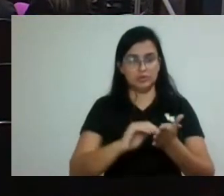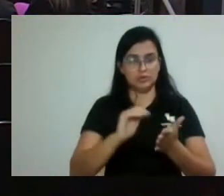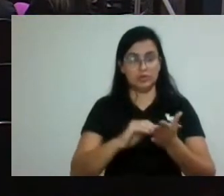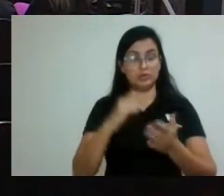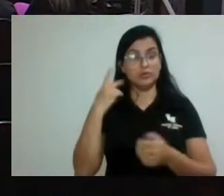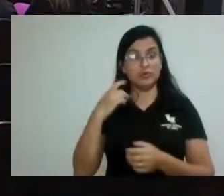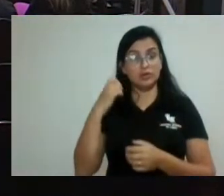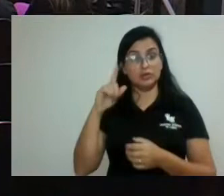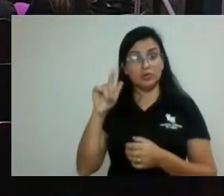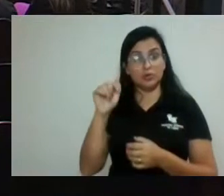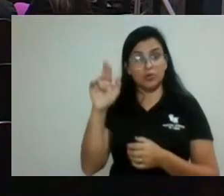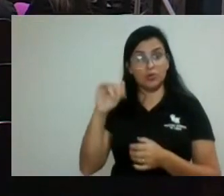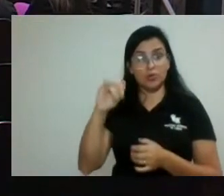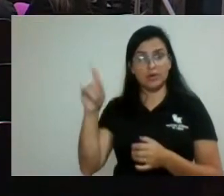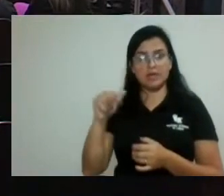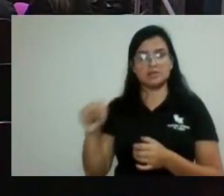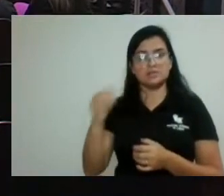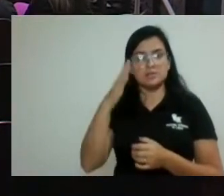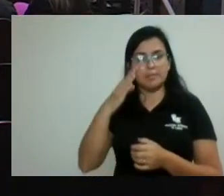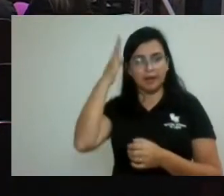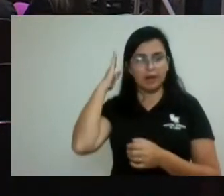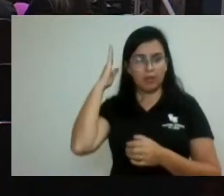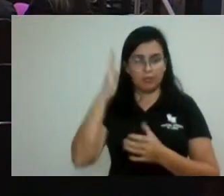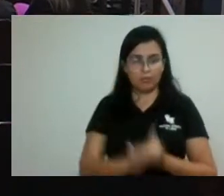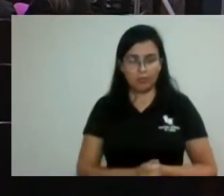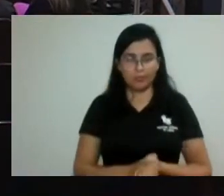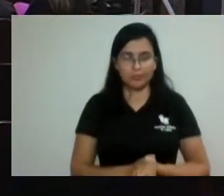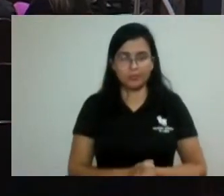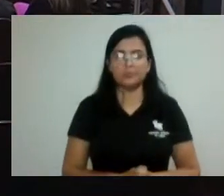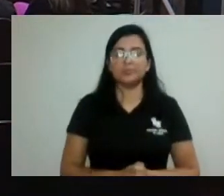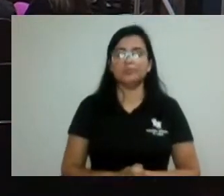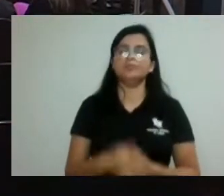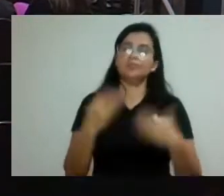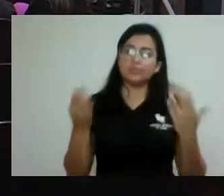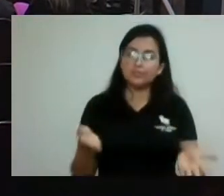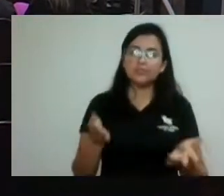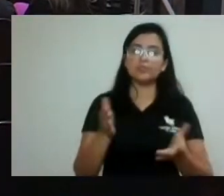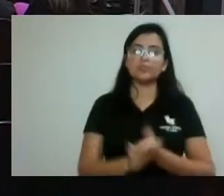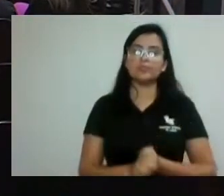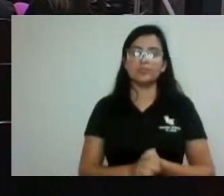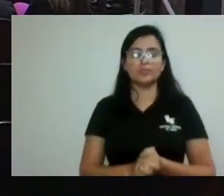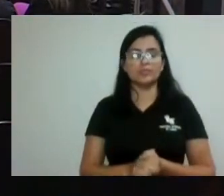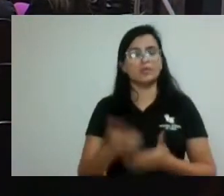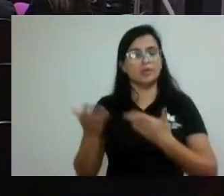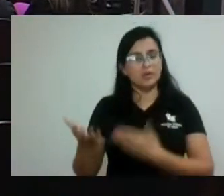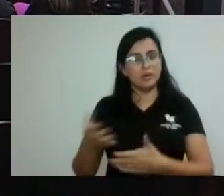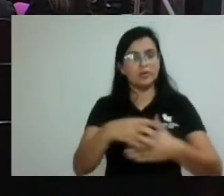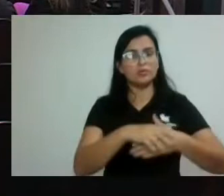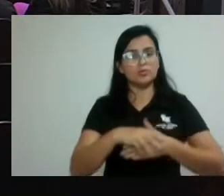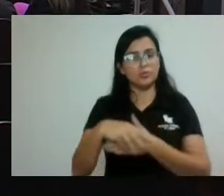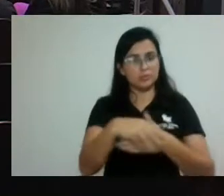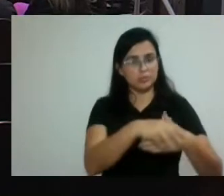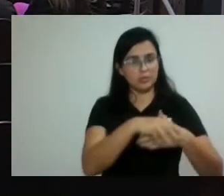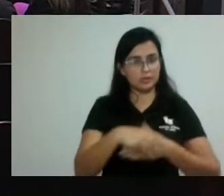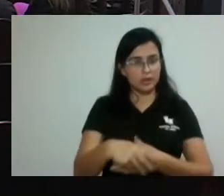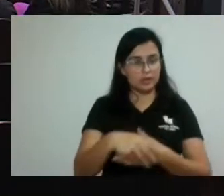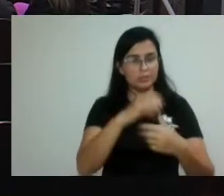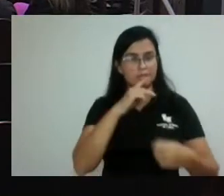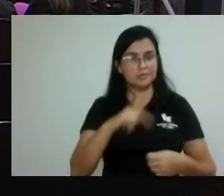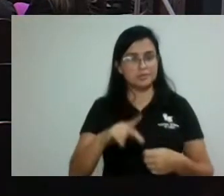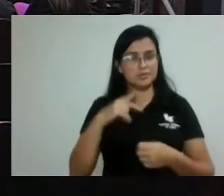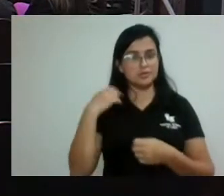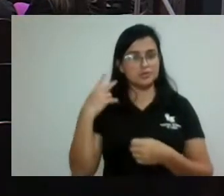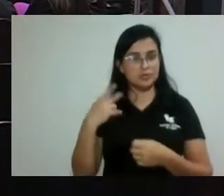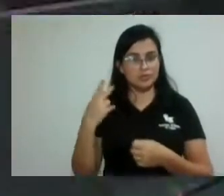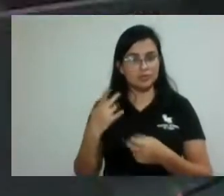Fernandes Coelho Pardal. Muito bem, senhor presidente, vereador Juracir, também cumprimentar os vereadores, da comissão de legislação, justiça e redação,